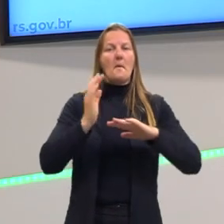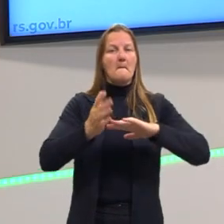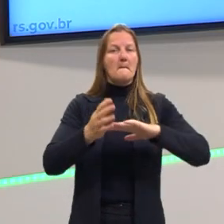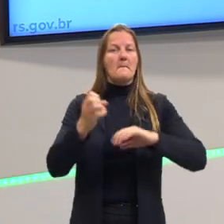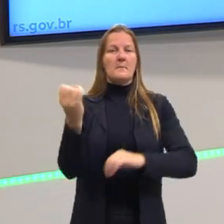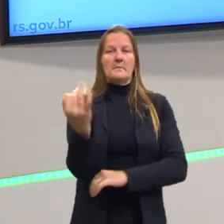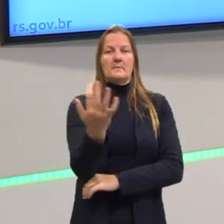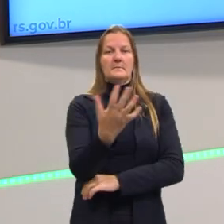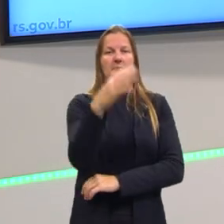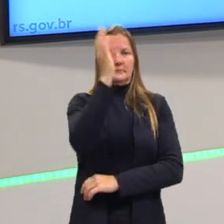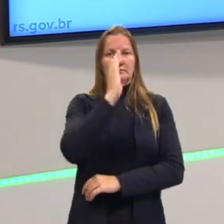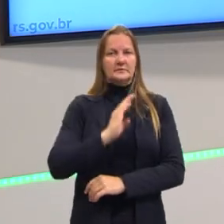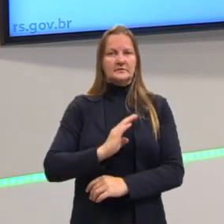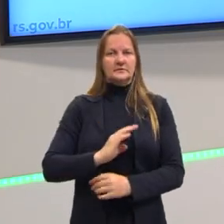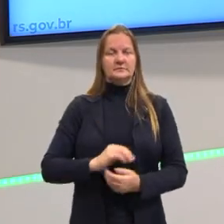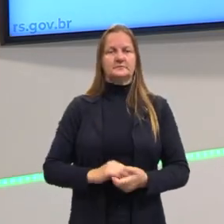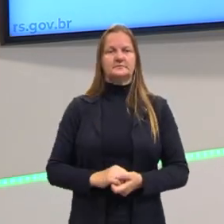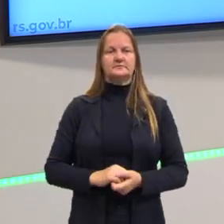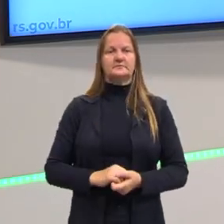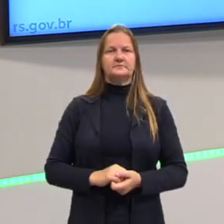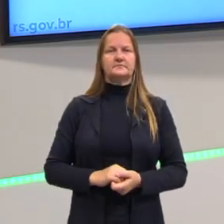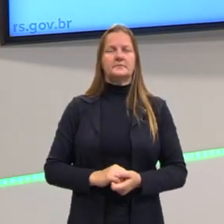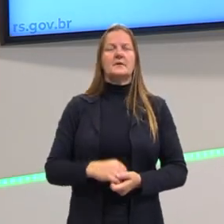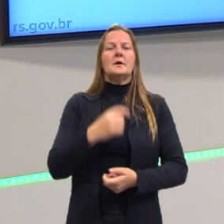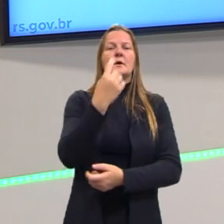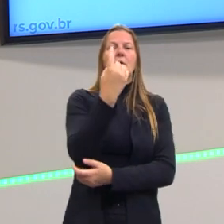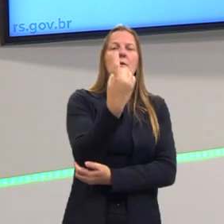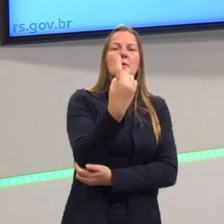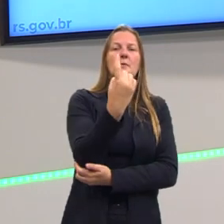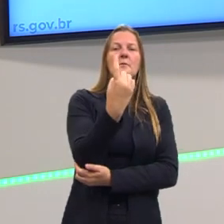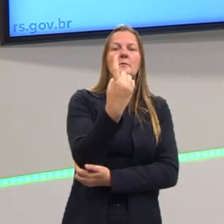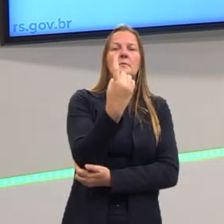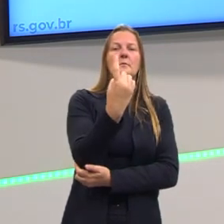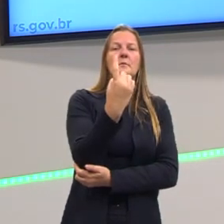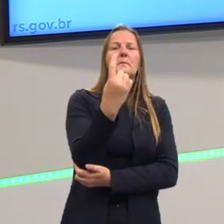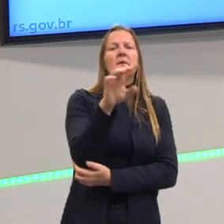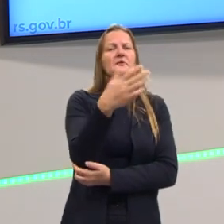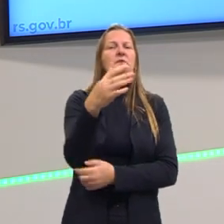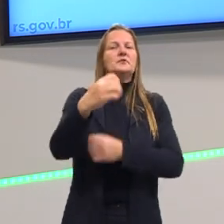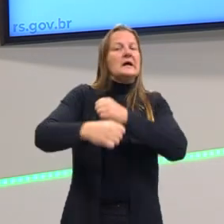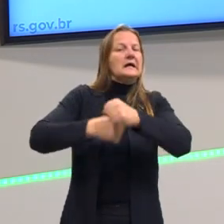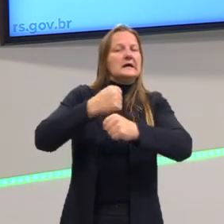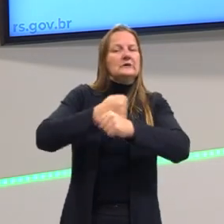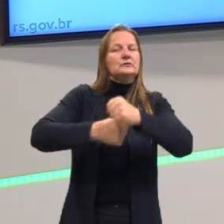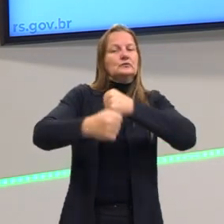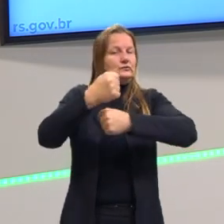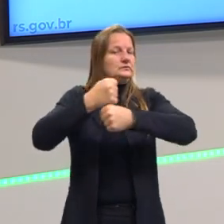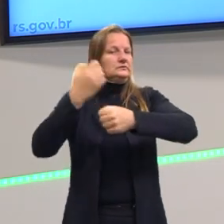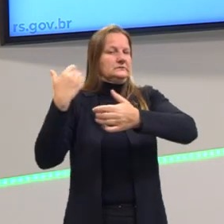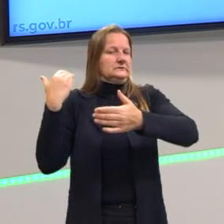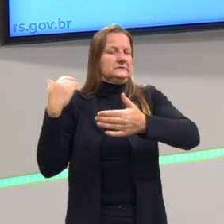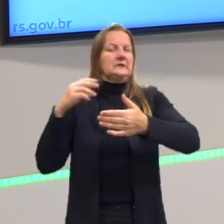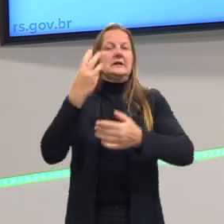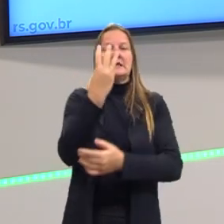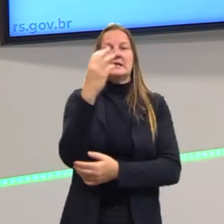Brasil. Os anos 30, há um certo avanço, nós já estamos aqui em 1930,